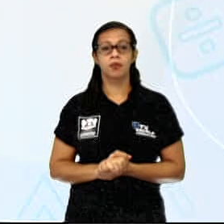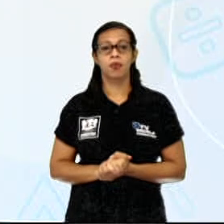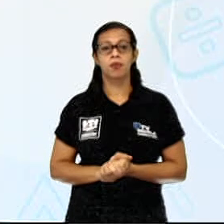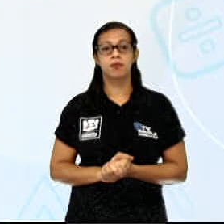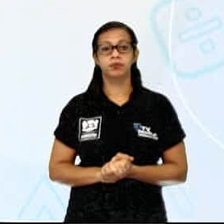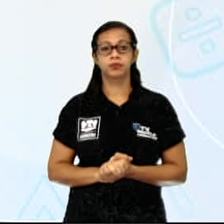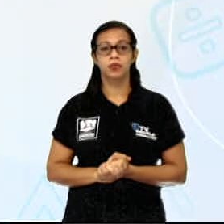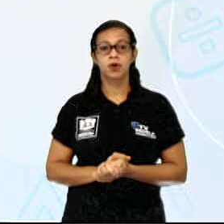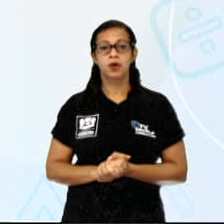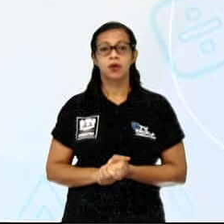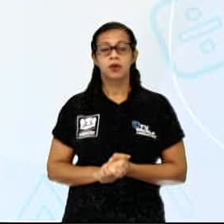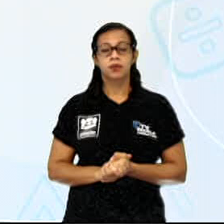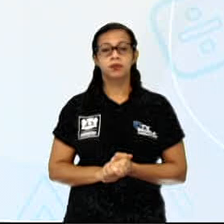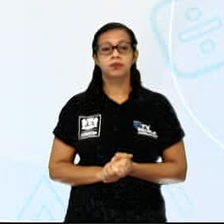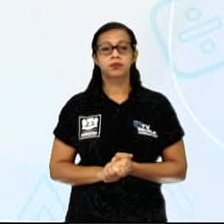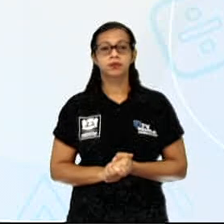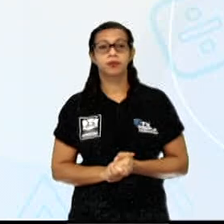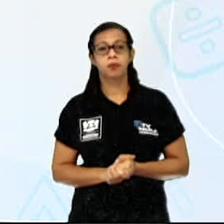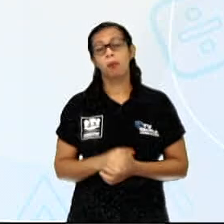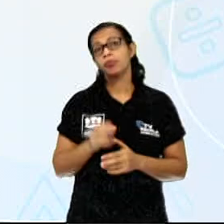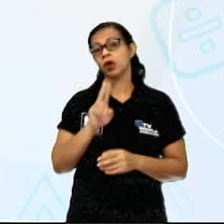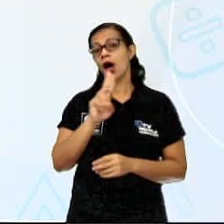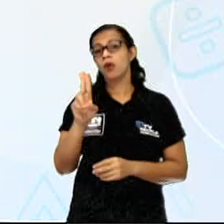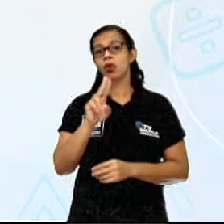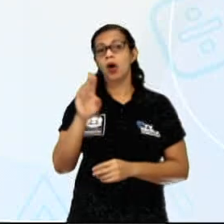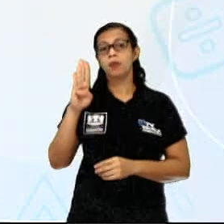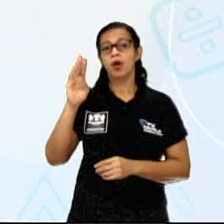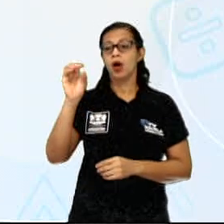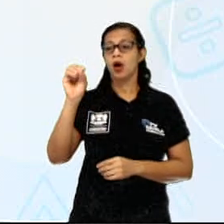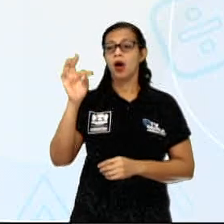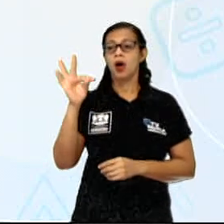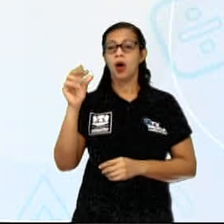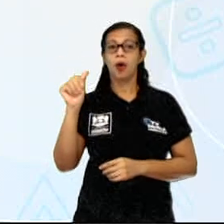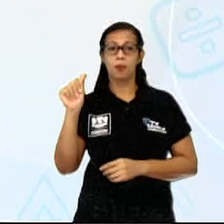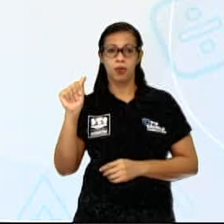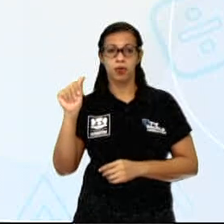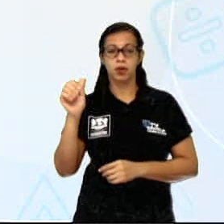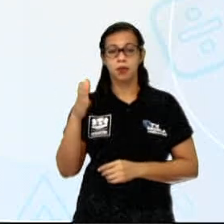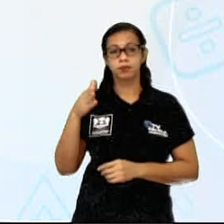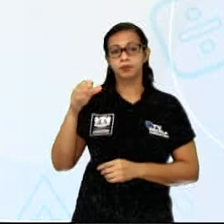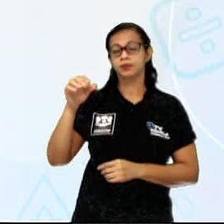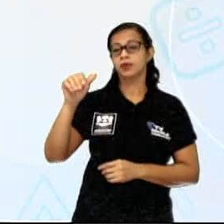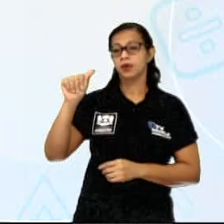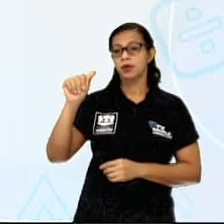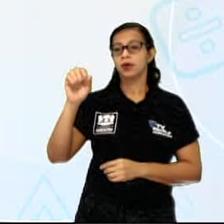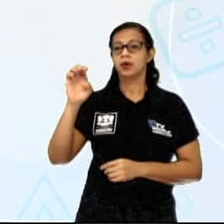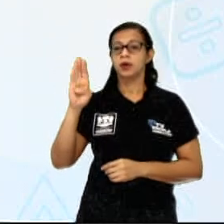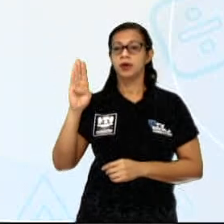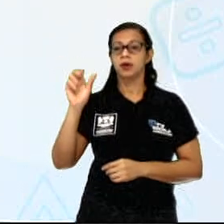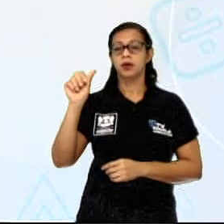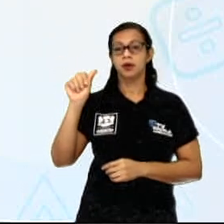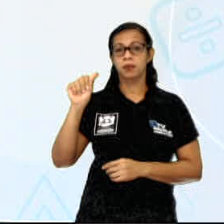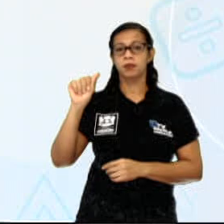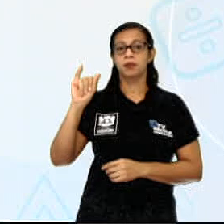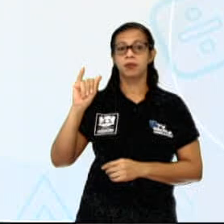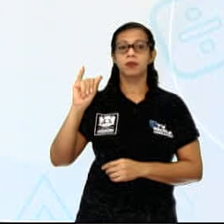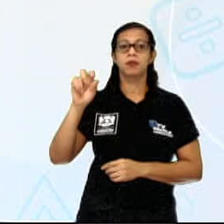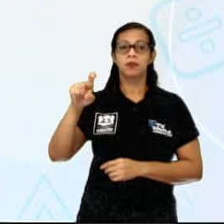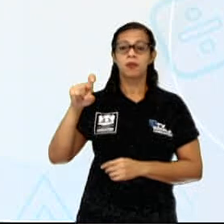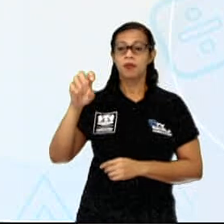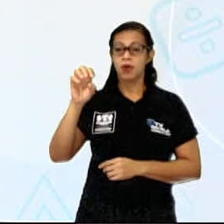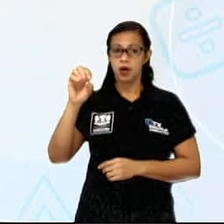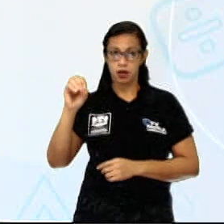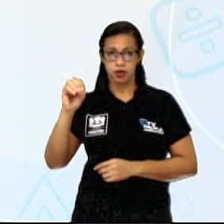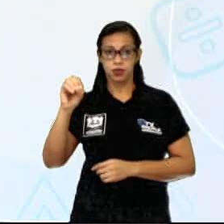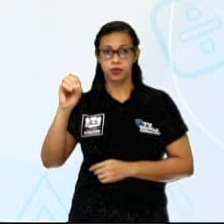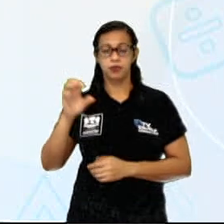o que foi o bota abaixo. Do lado direito da foto, a gente consegue observar aqui as ruínas de alguns casarões, de